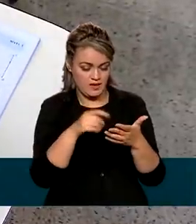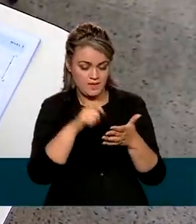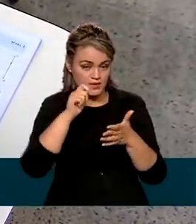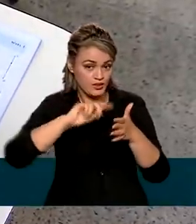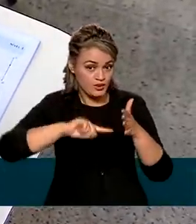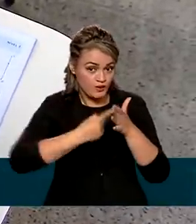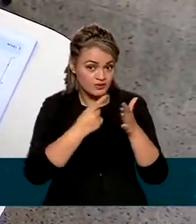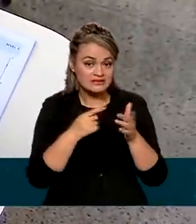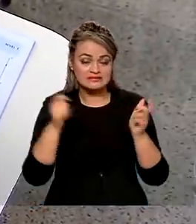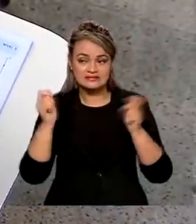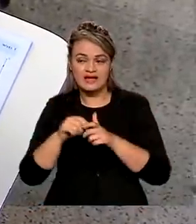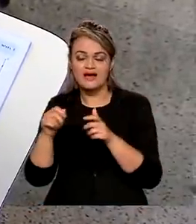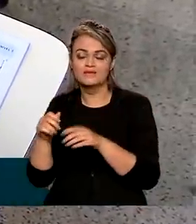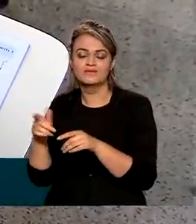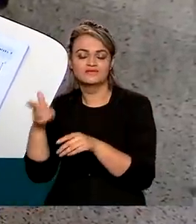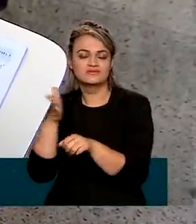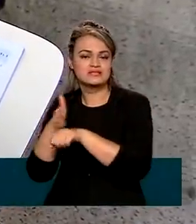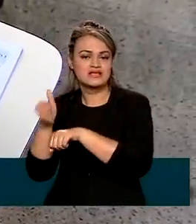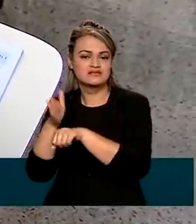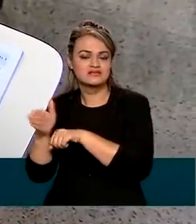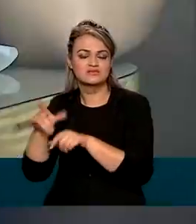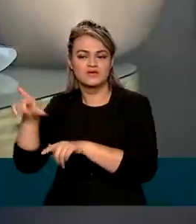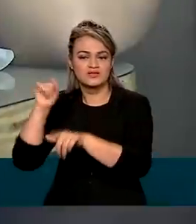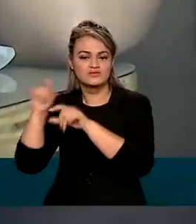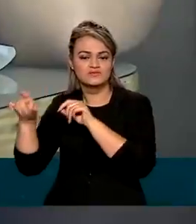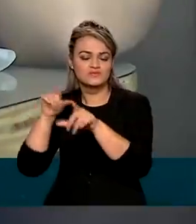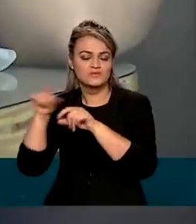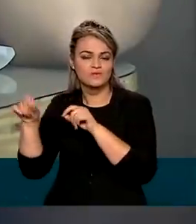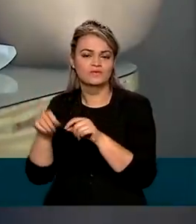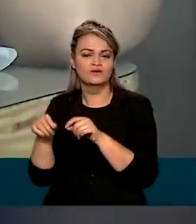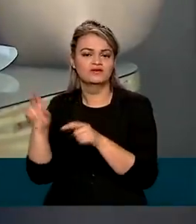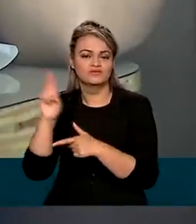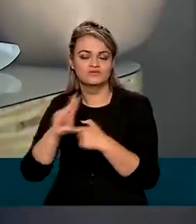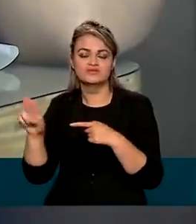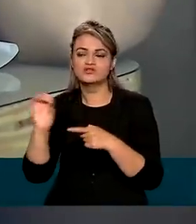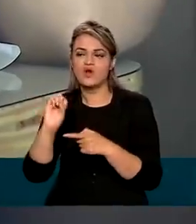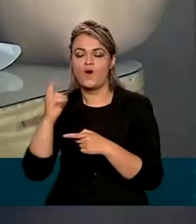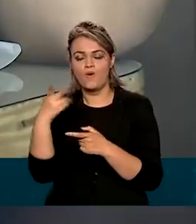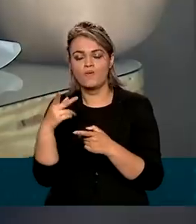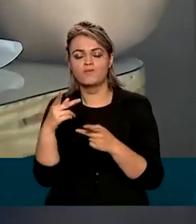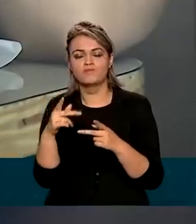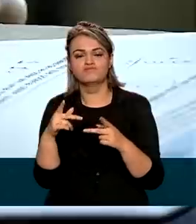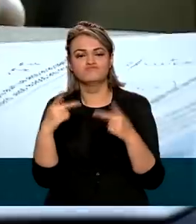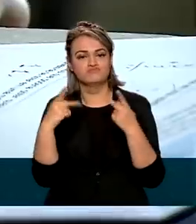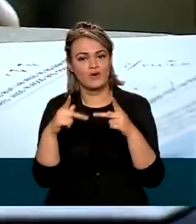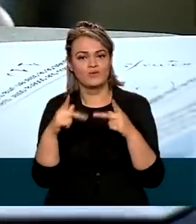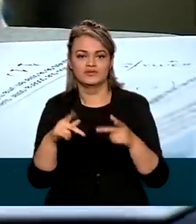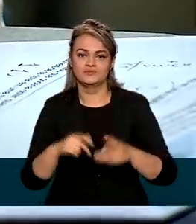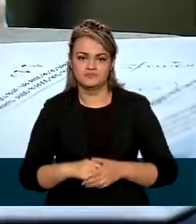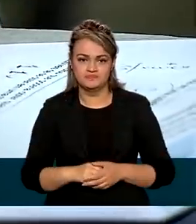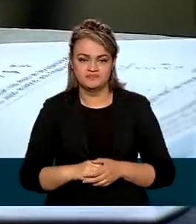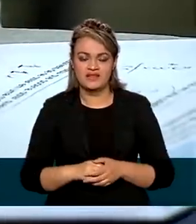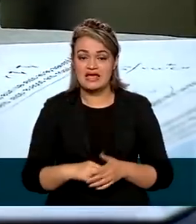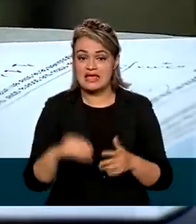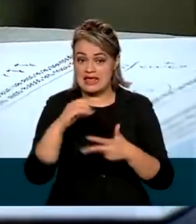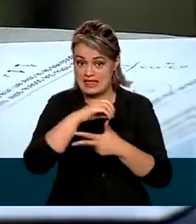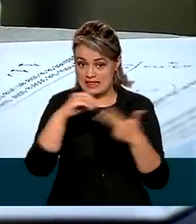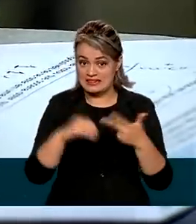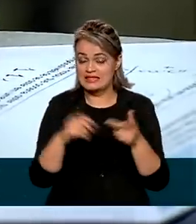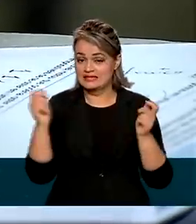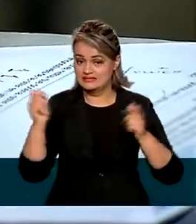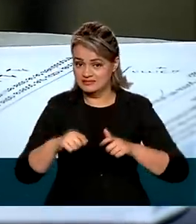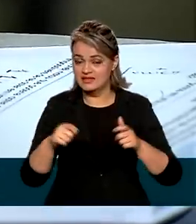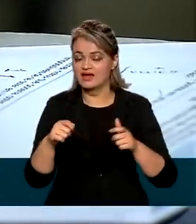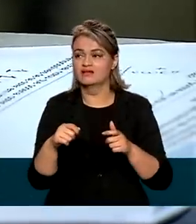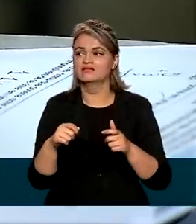ser usadas para o acesso ao sistema de seleção unificada e ao programa Universidade para Todos. O Enem também é